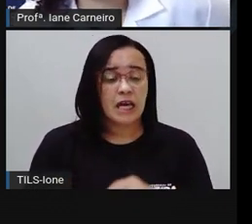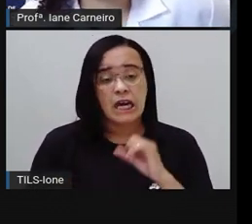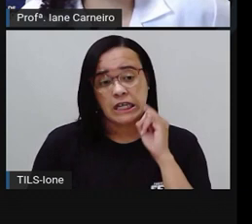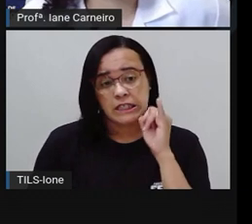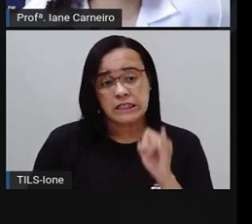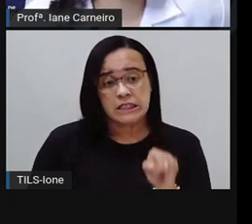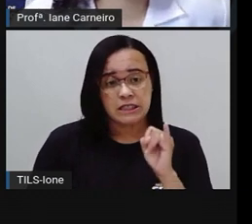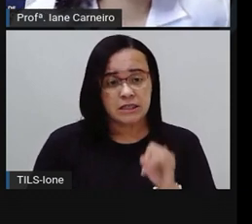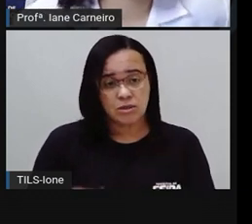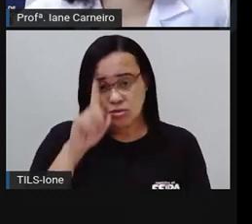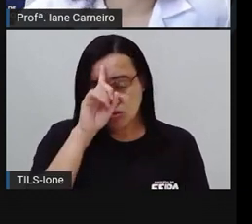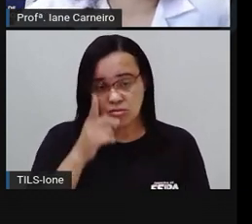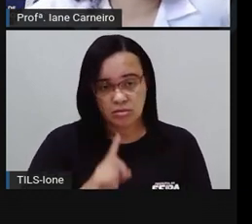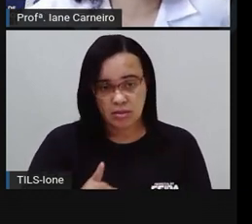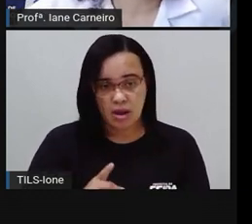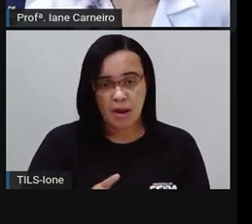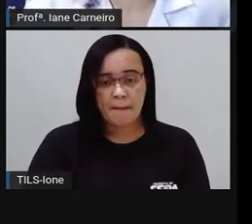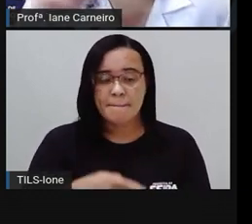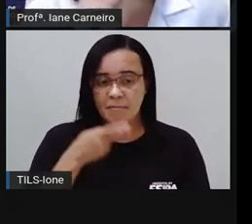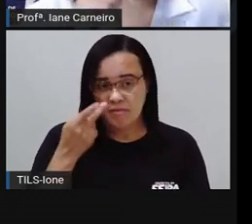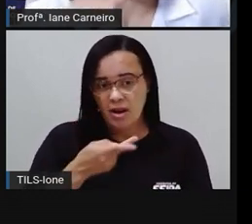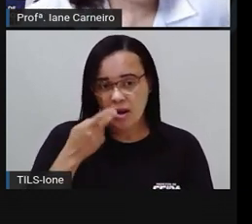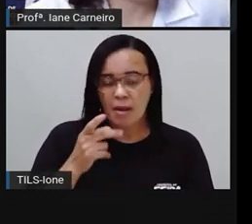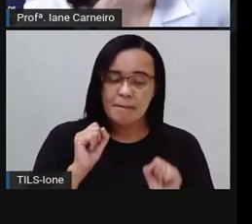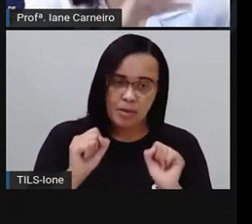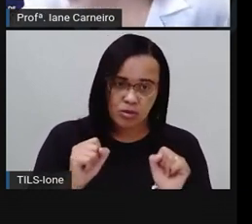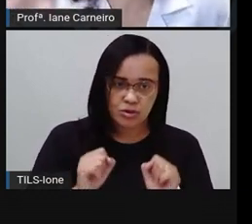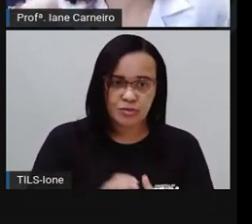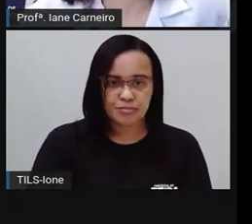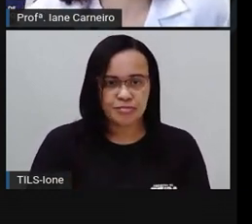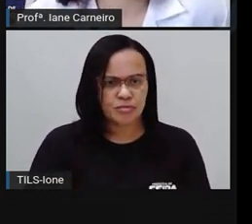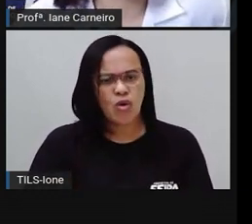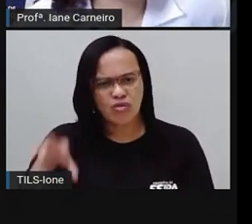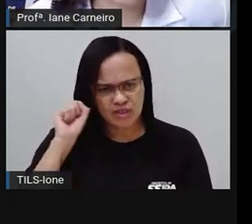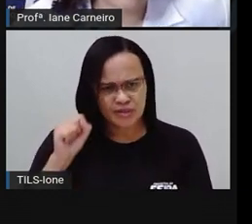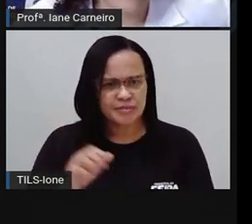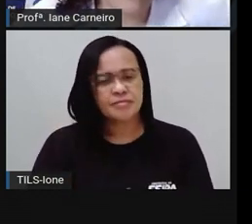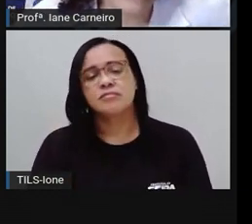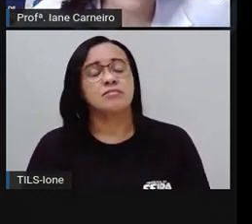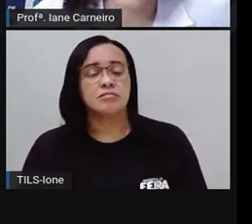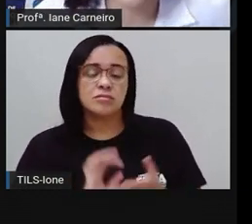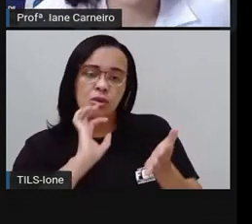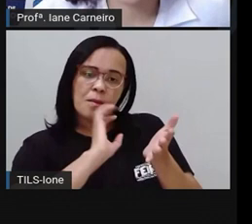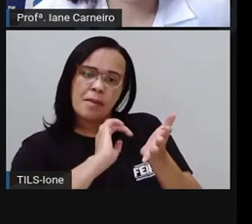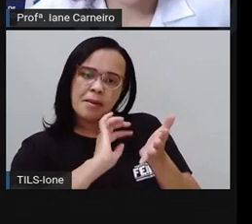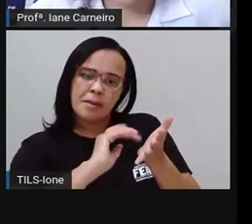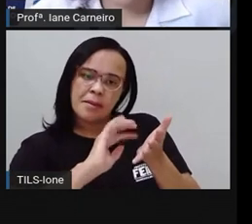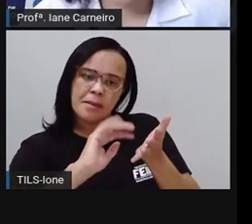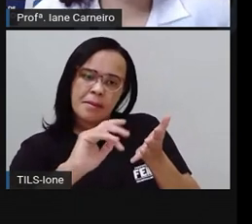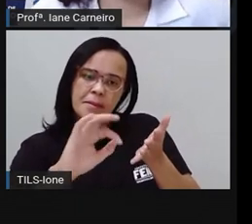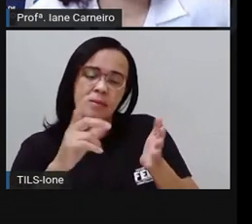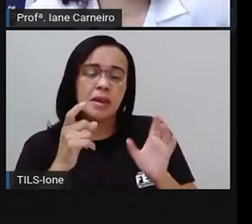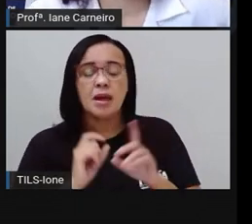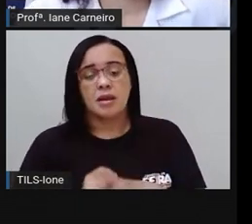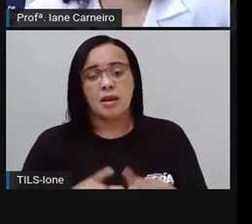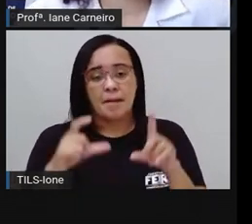Aqui o Google tem essa função, tá bom? de você falar, e ele digita pra você a palavra que você quer pesquisar.